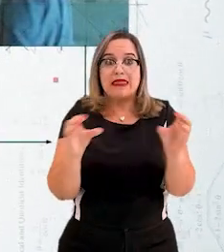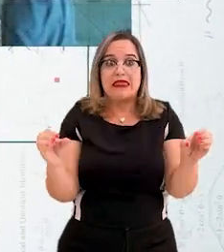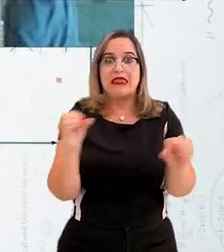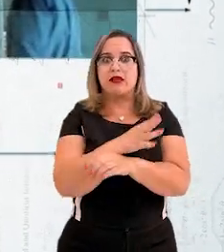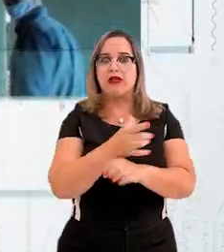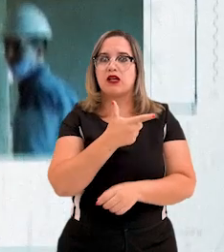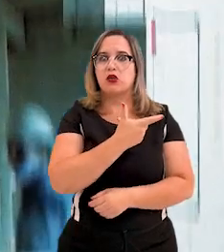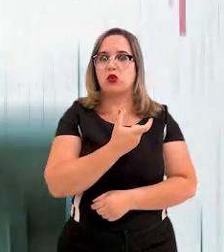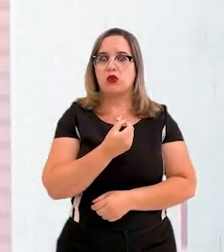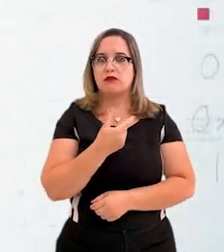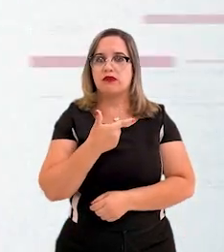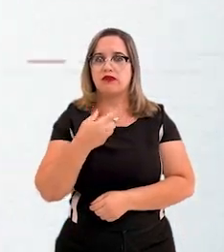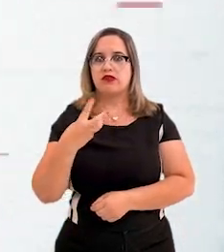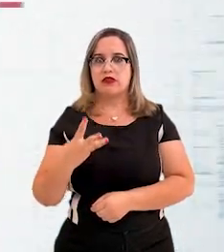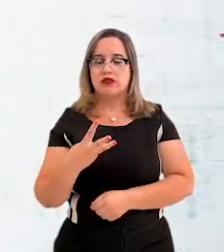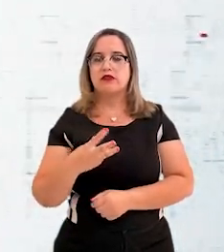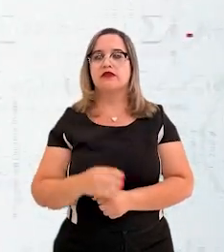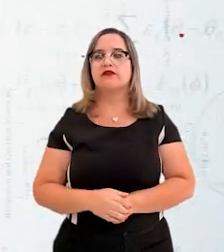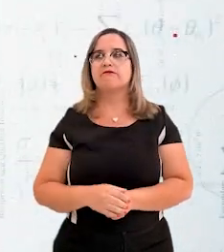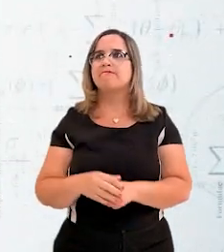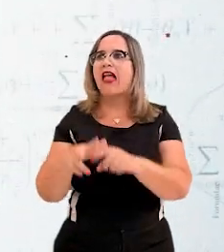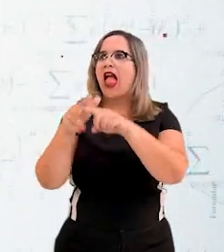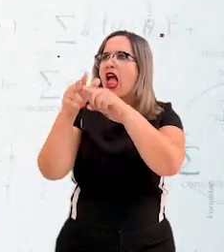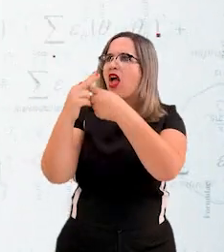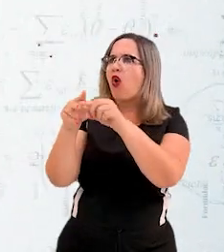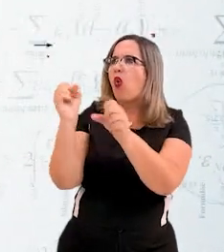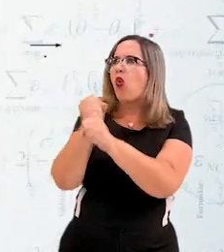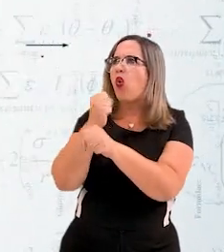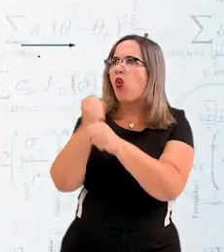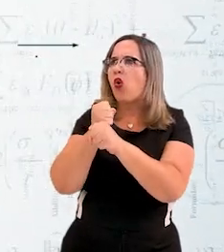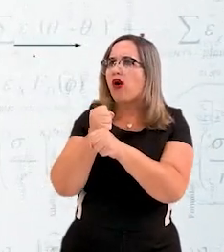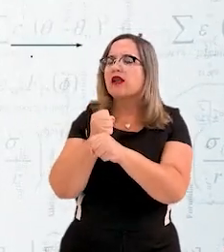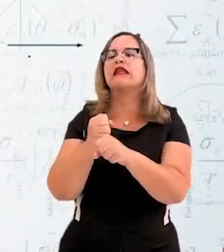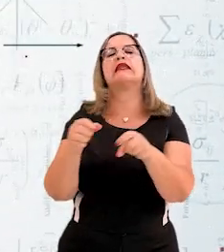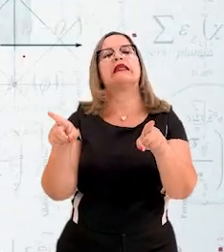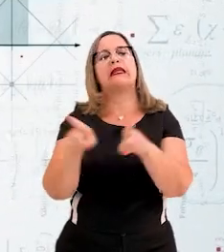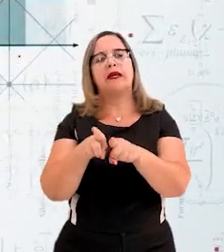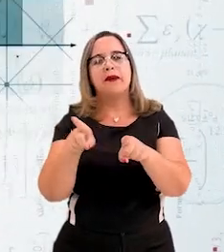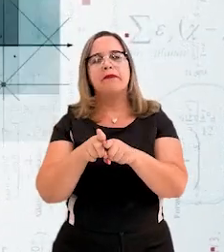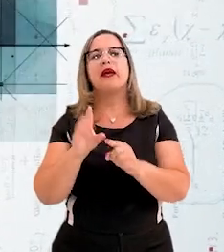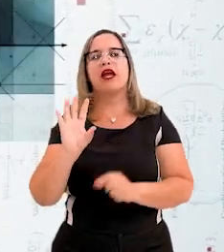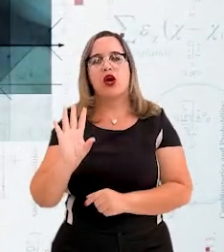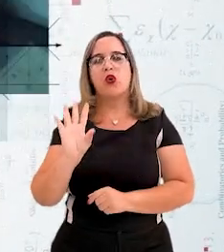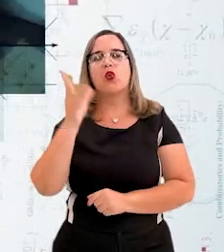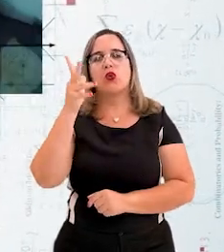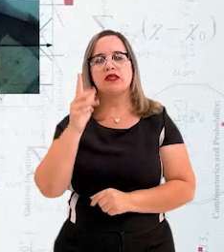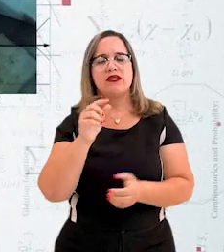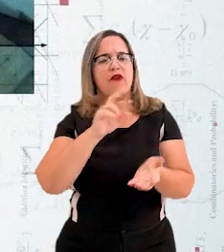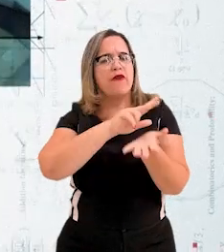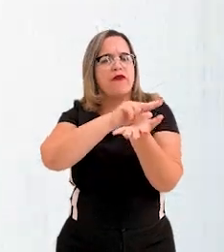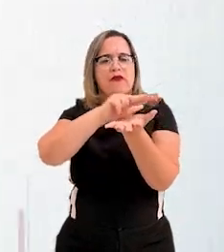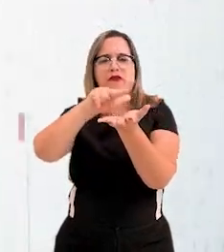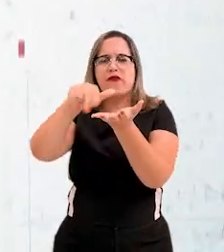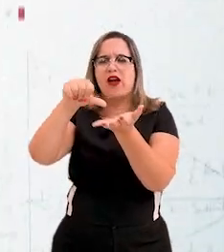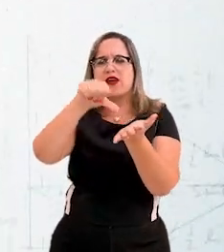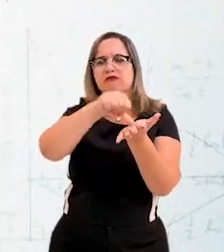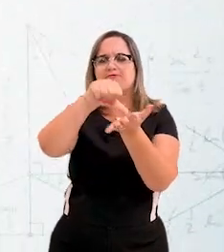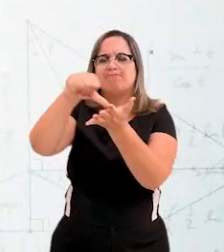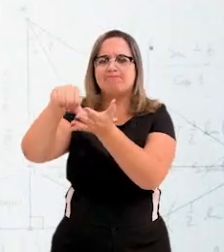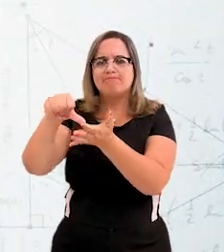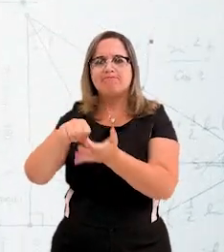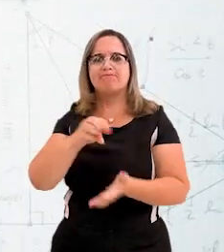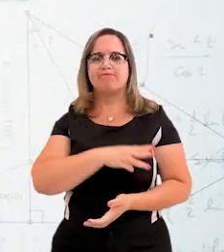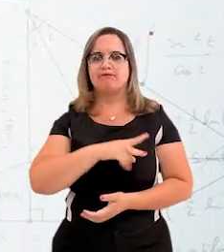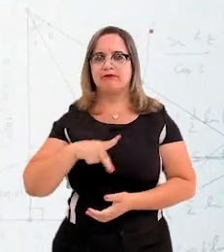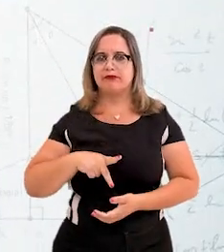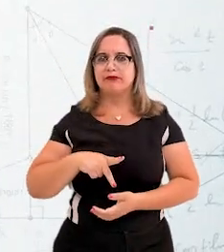2023. Reformas e adequações também foram realizadas em várias unidades